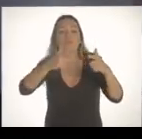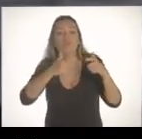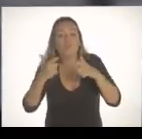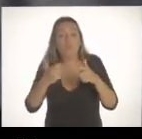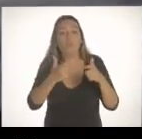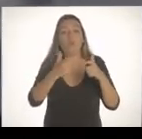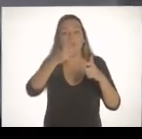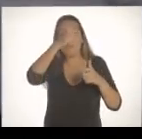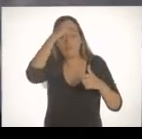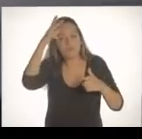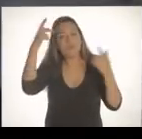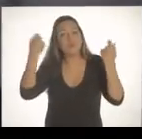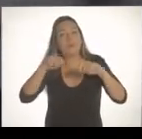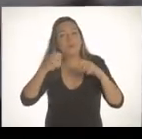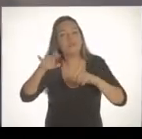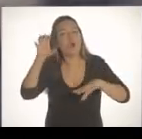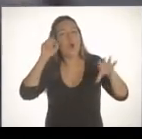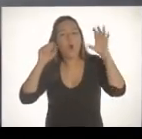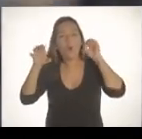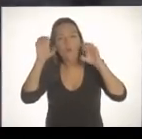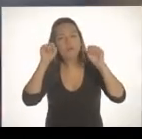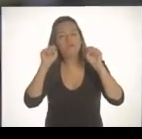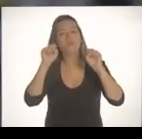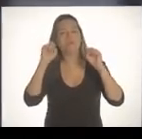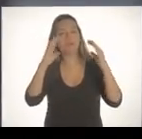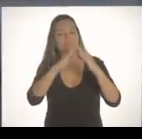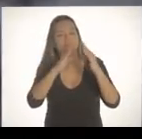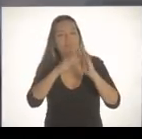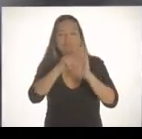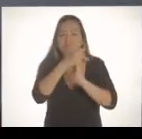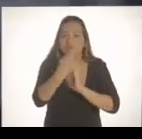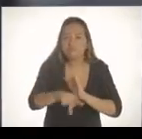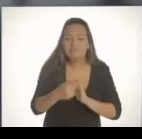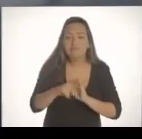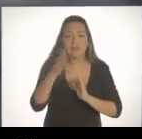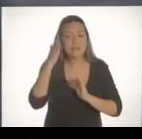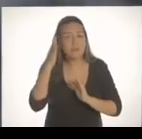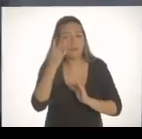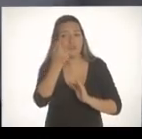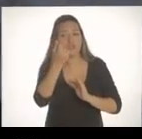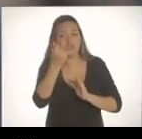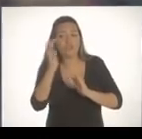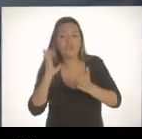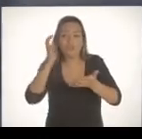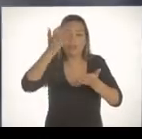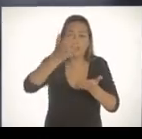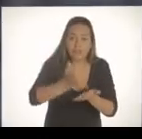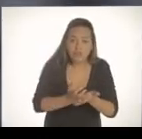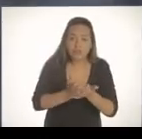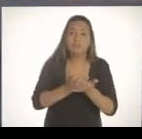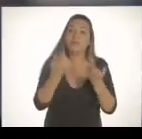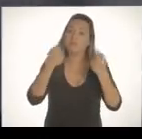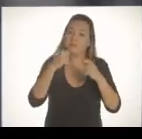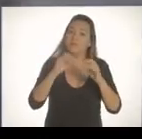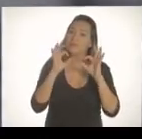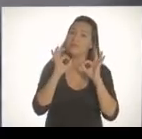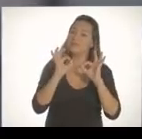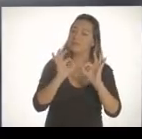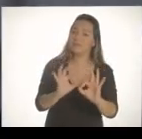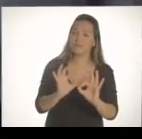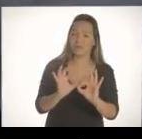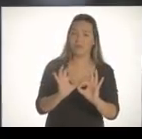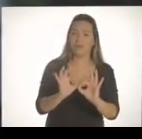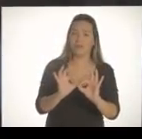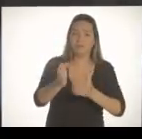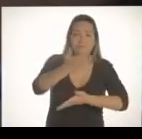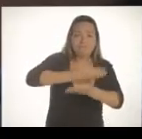que escute esse morador e que faça com que o imposto dele, o investimento dele possa ser